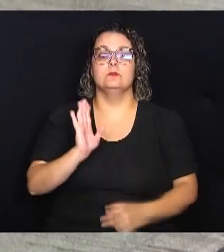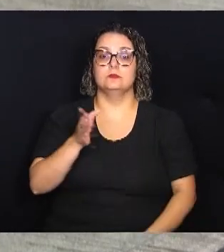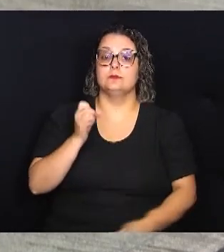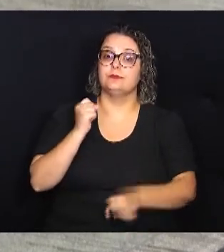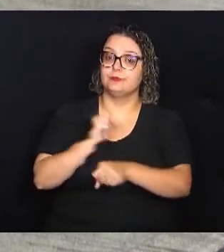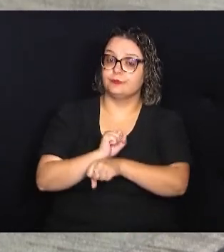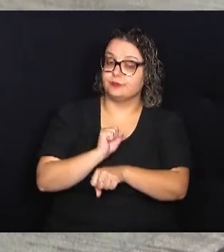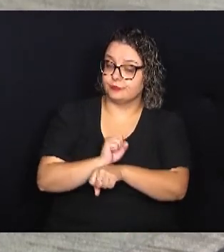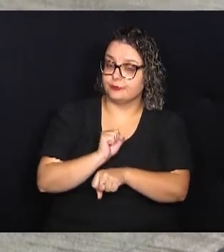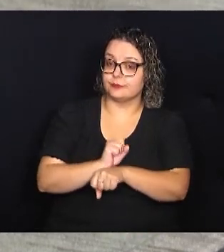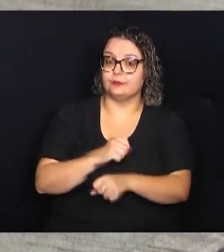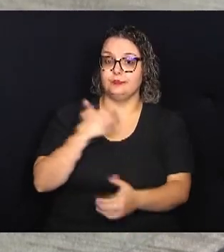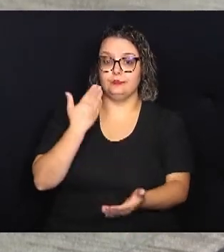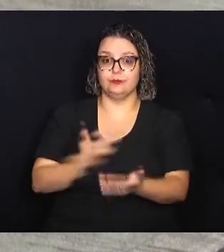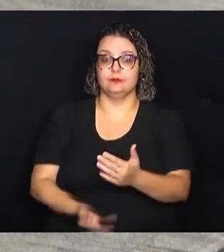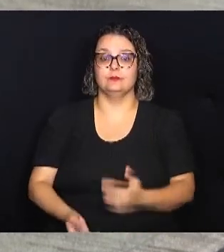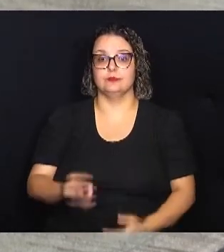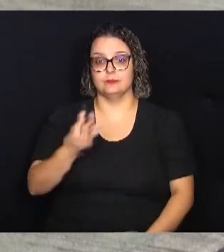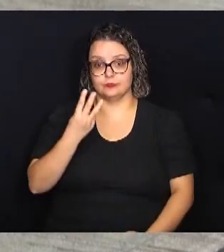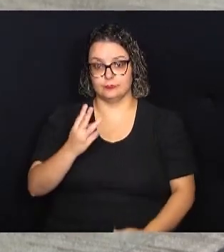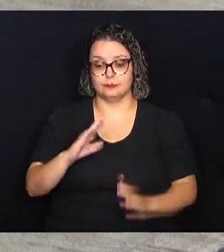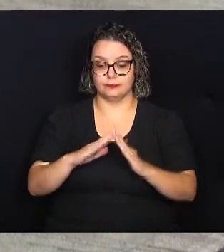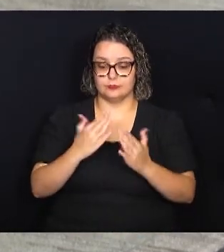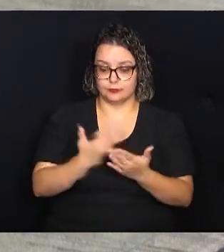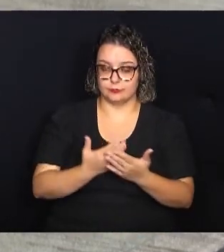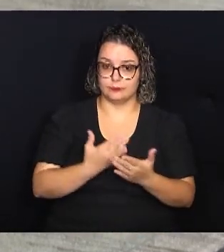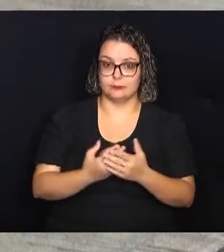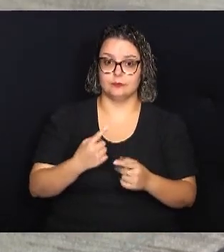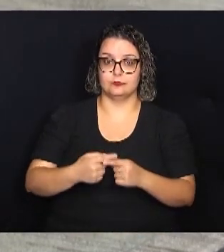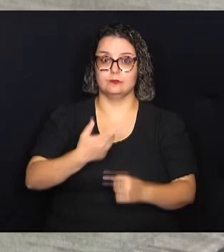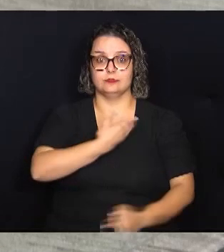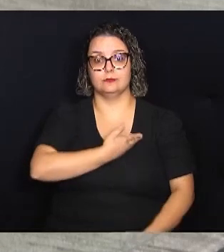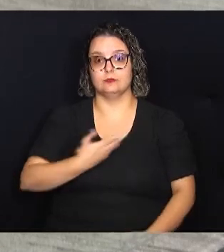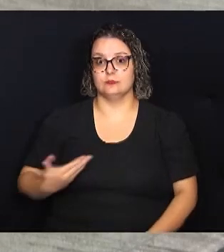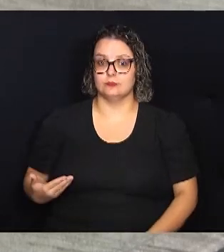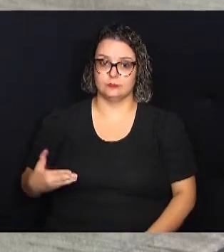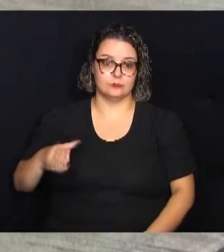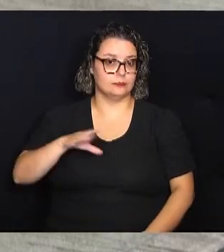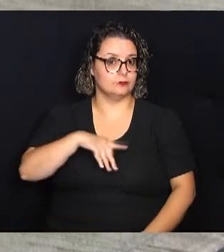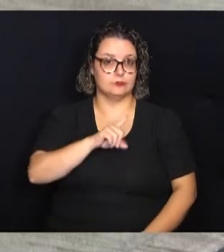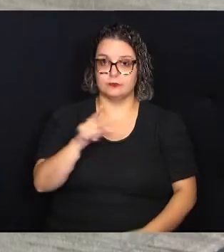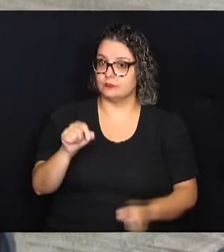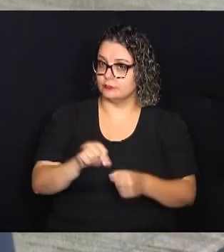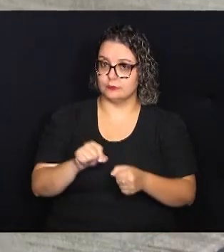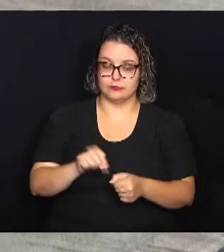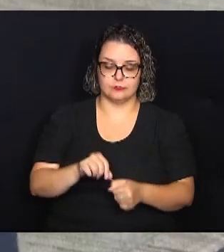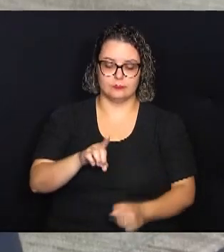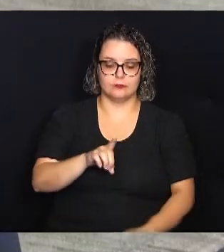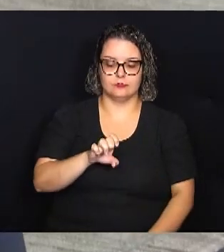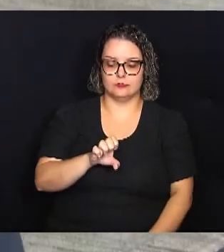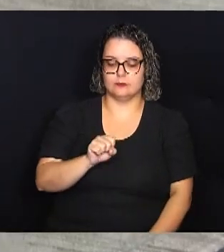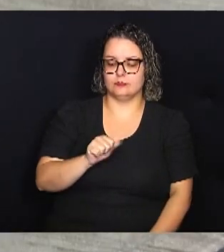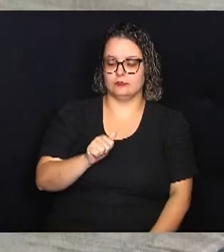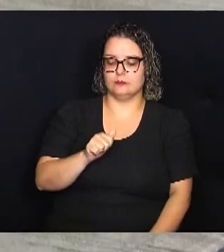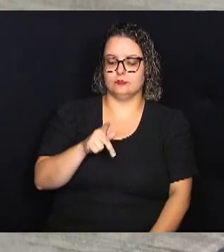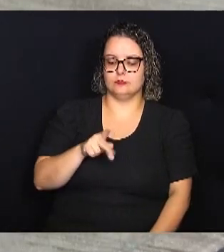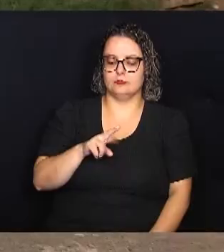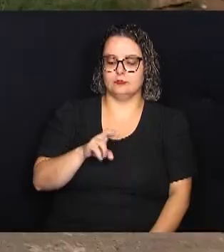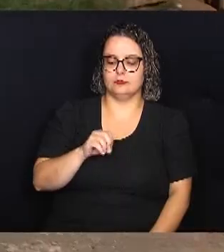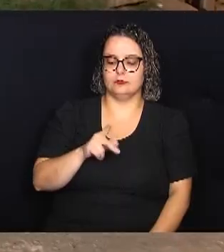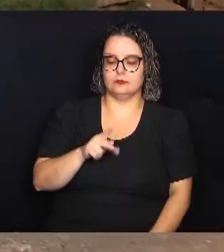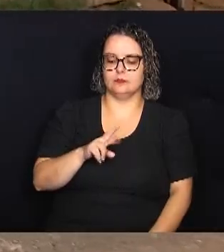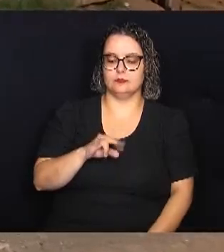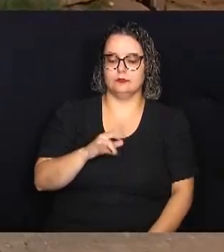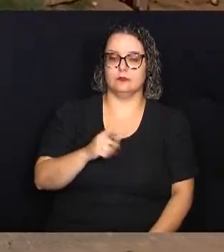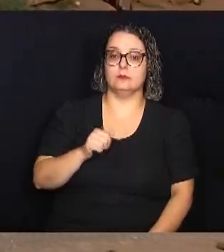Aliás, nós já perdemos três escolas porque o governo municipal não fez a desapropriação que nós já estamos pedindo desde 2014.